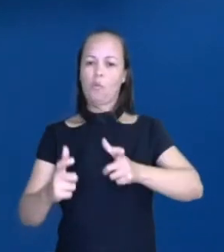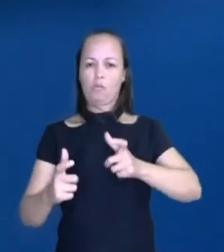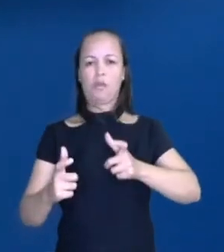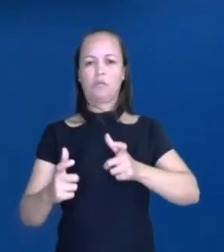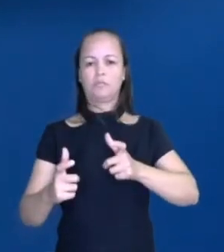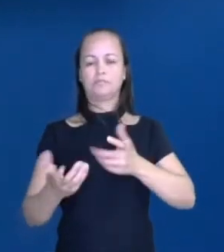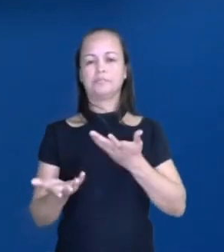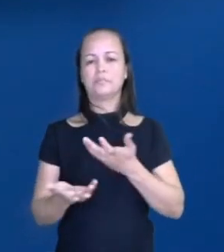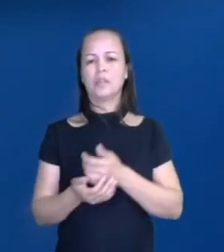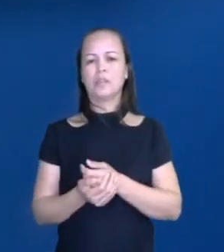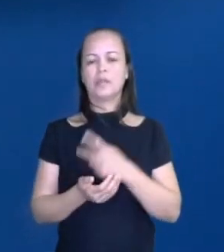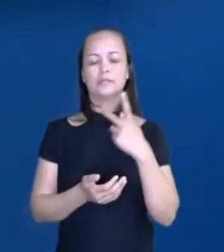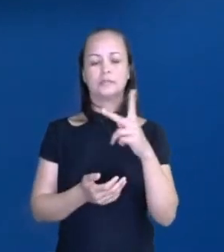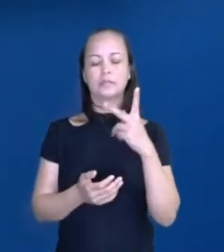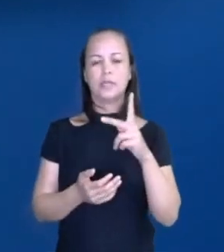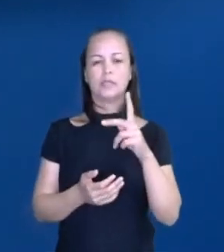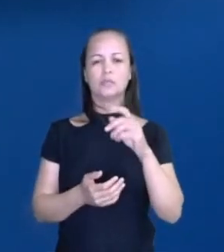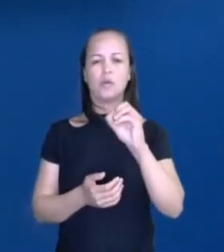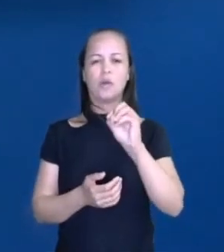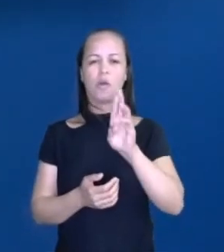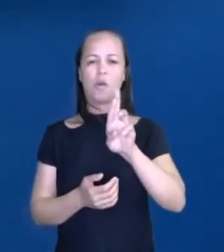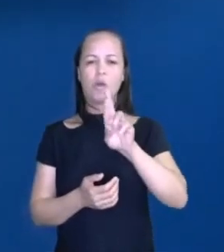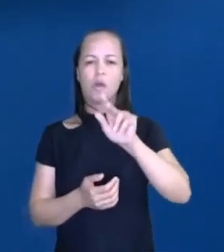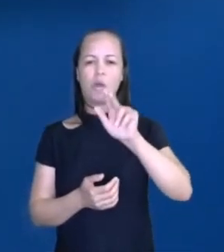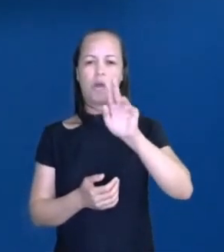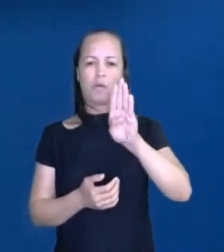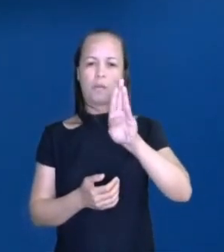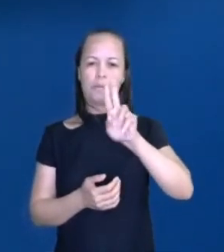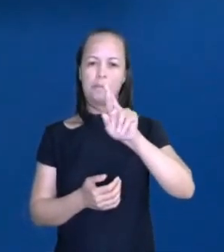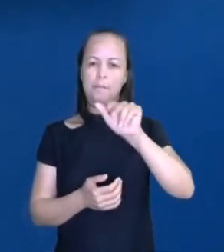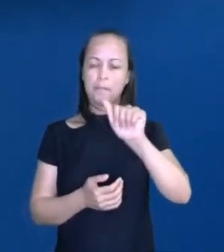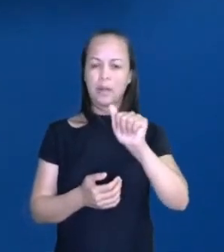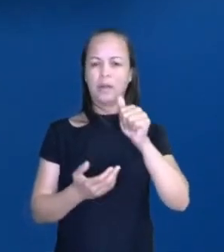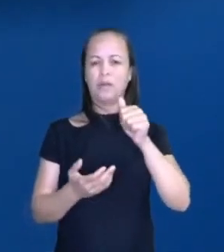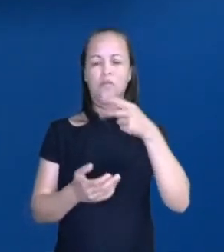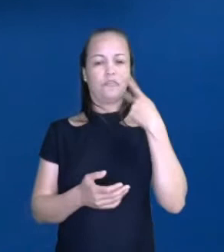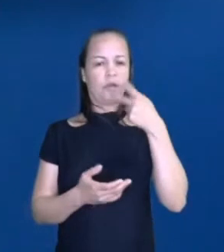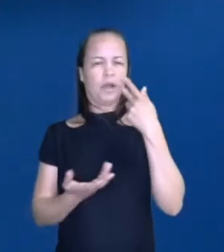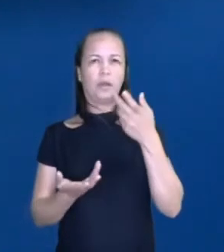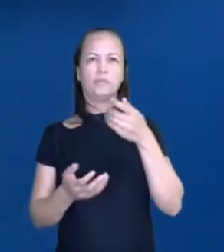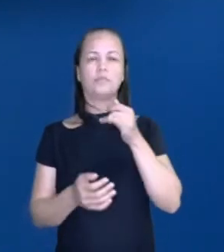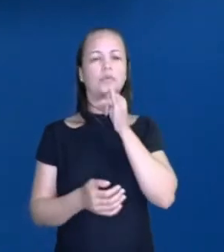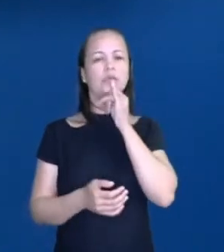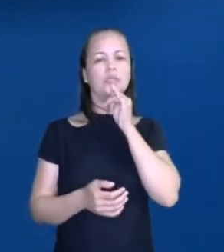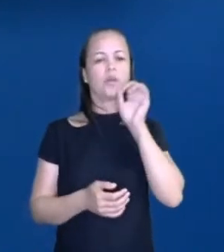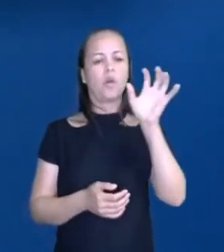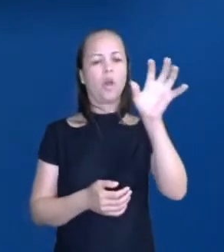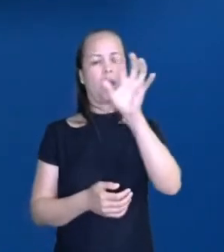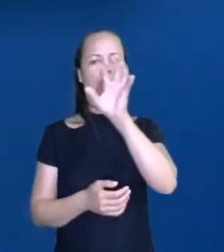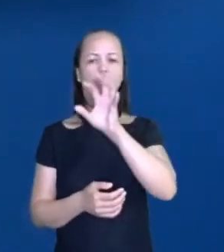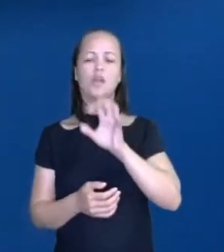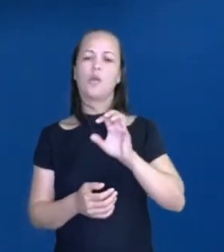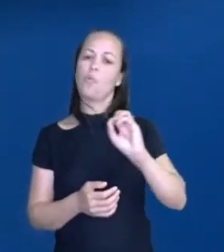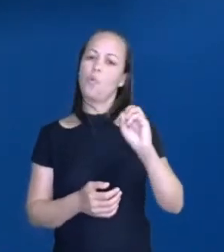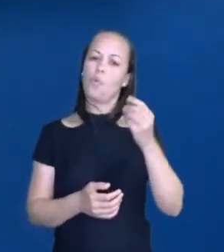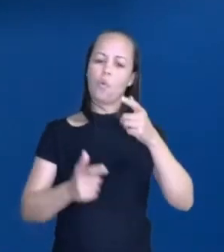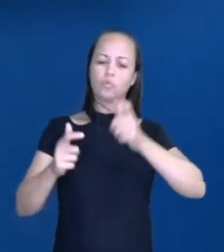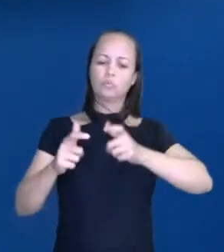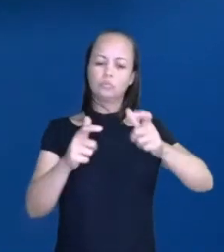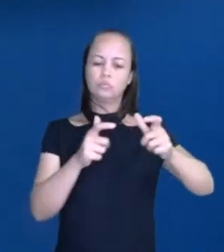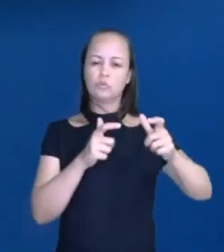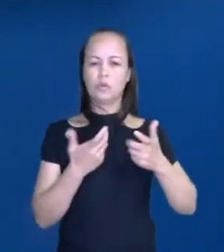Então, se a tua obra, ela fala sobre uma região ou um local que é